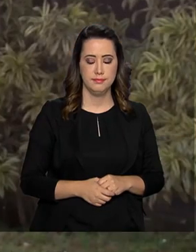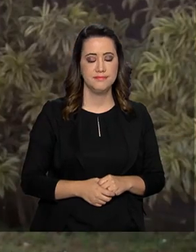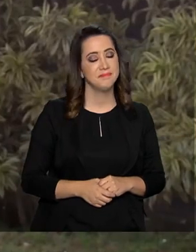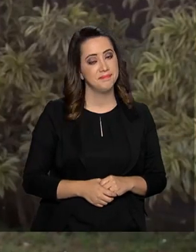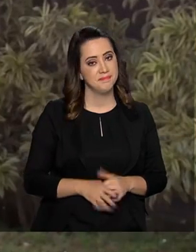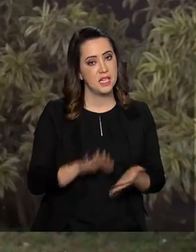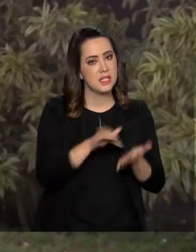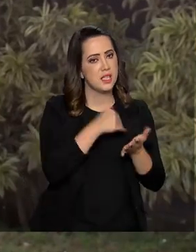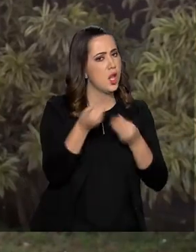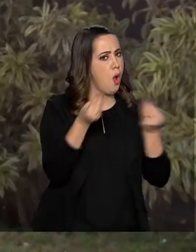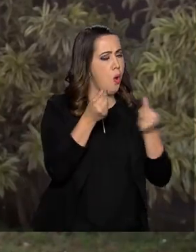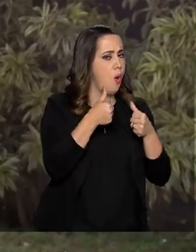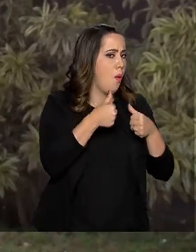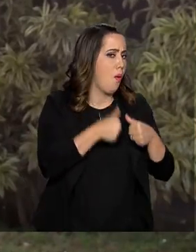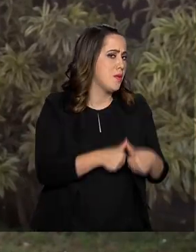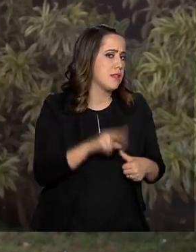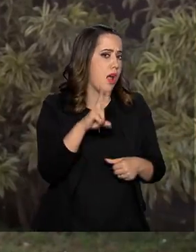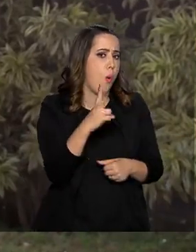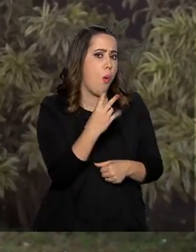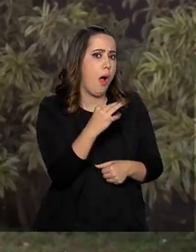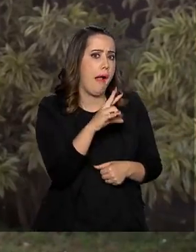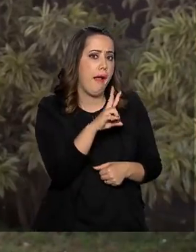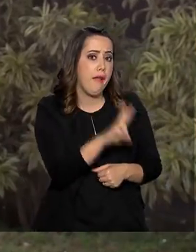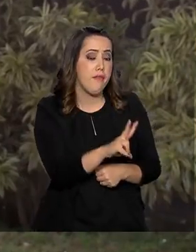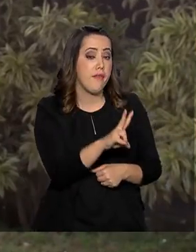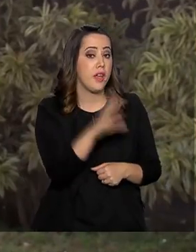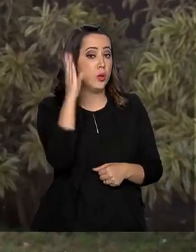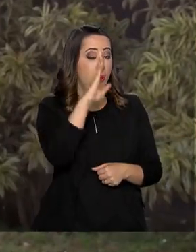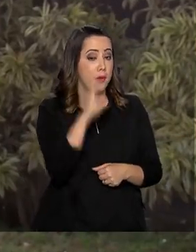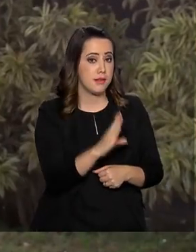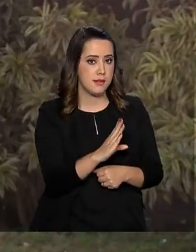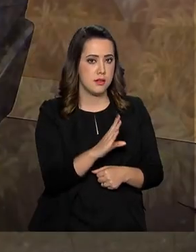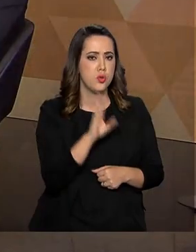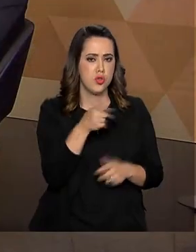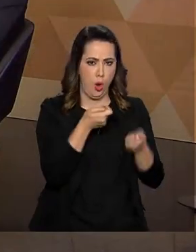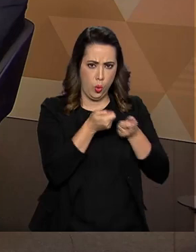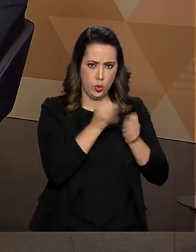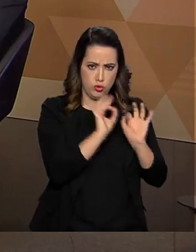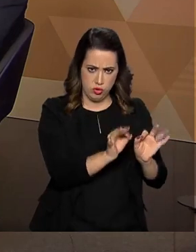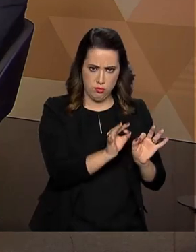Secretário, como é que está a situação do HIV no Brasil, se essa situação já está controlada?